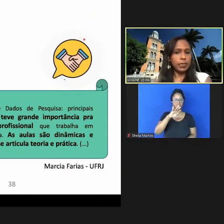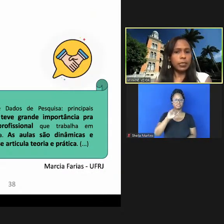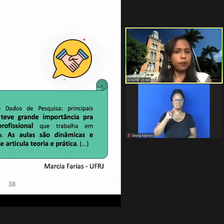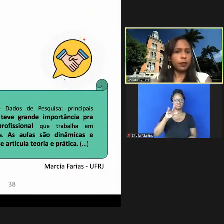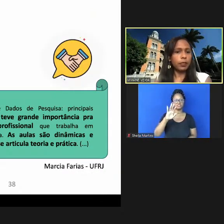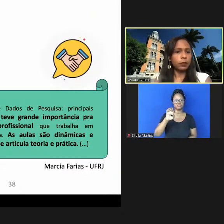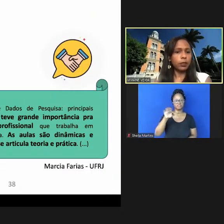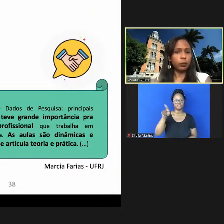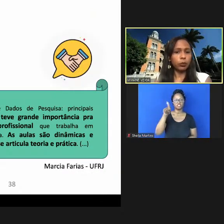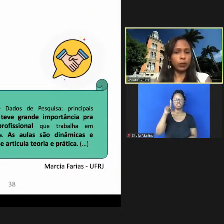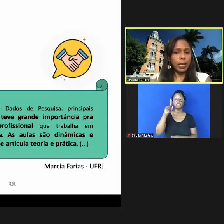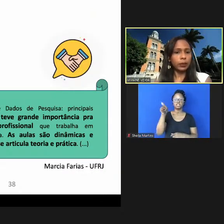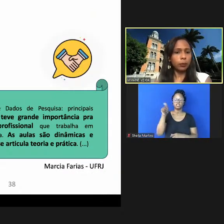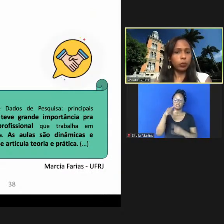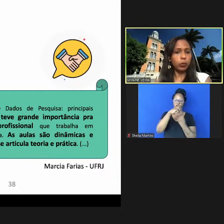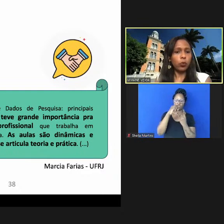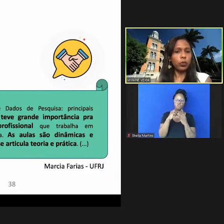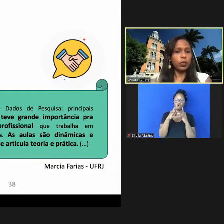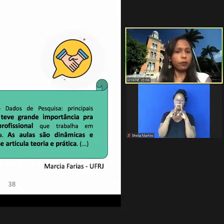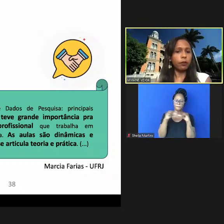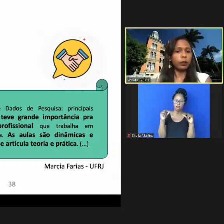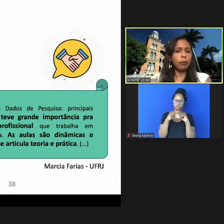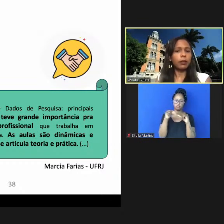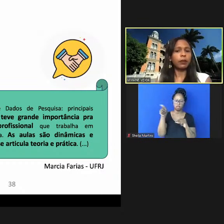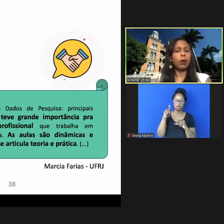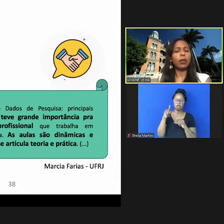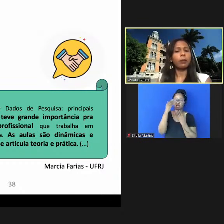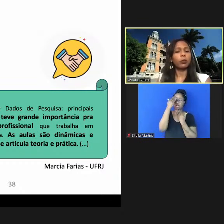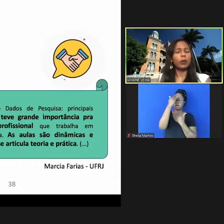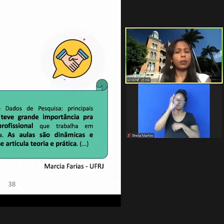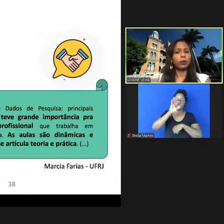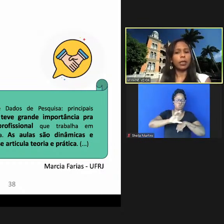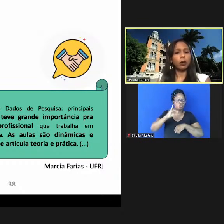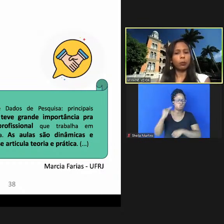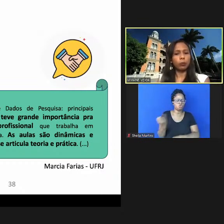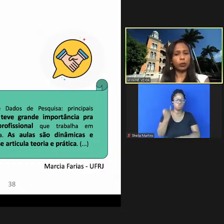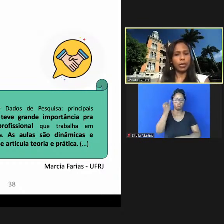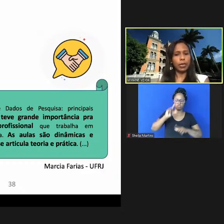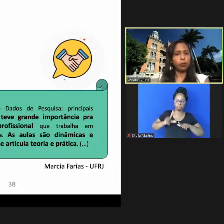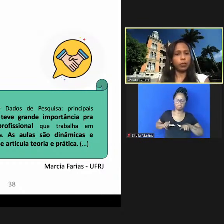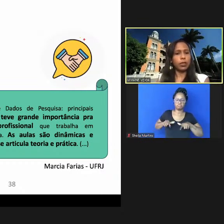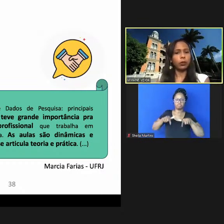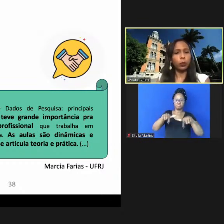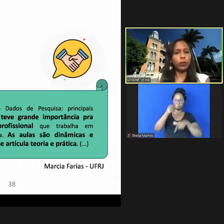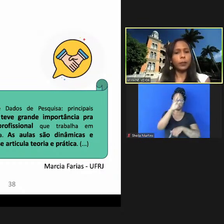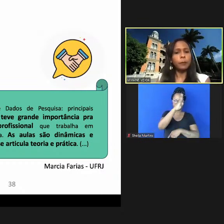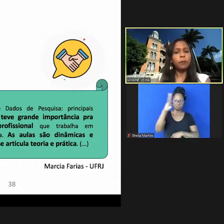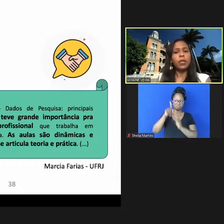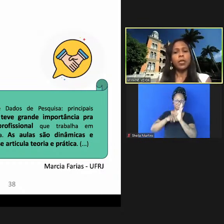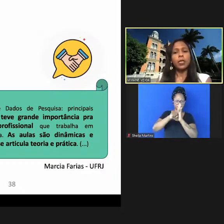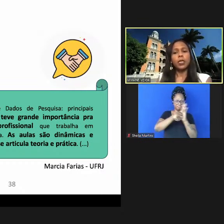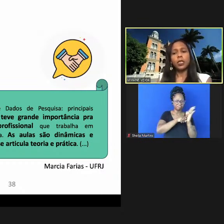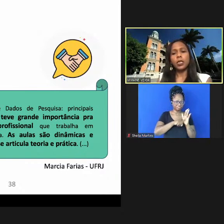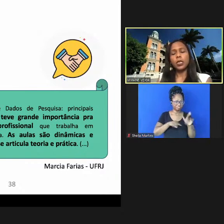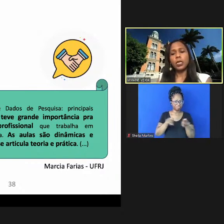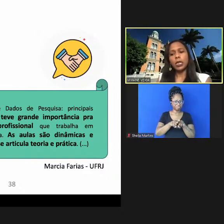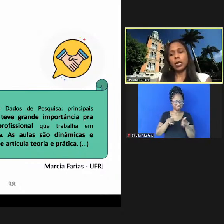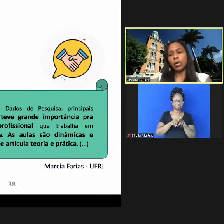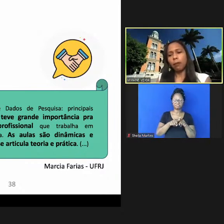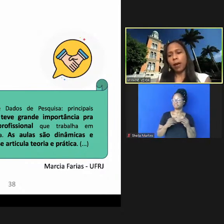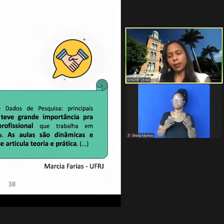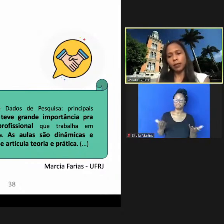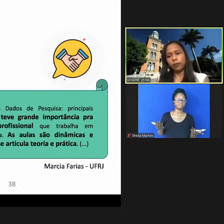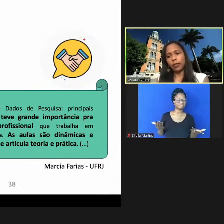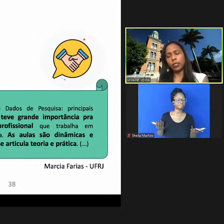Brasília falando que é muito grata pelo curso que foi fundamental para a atuação dela como bibliotecária pesquisadora e